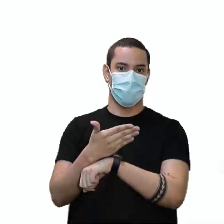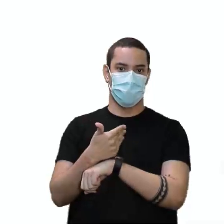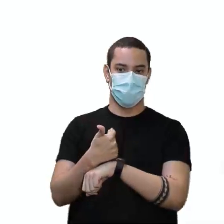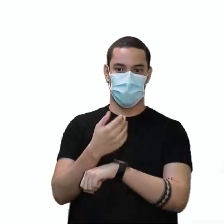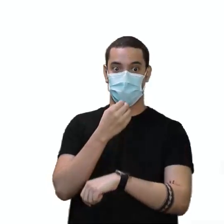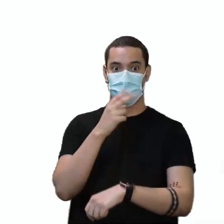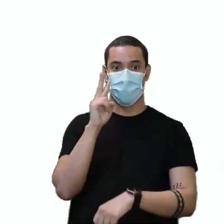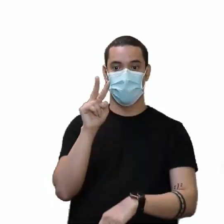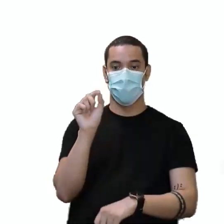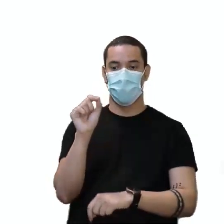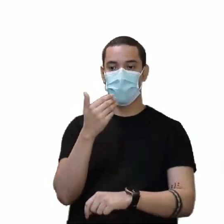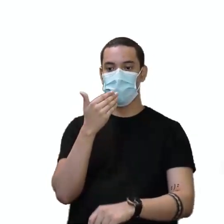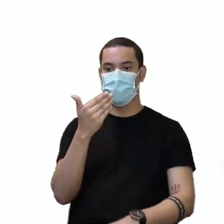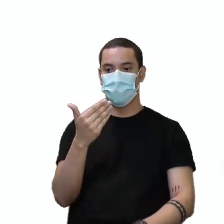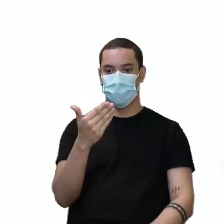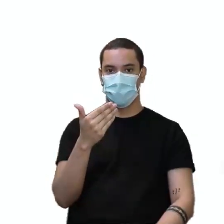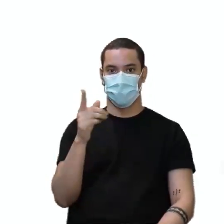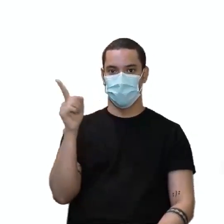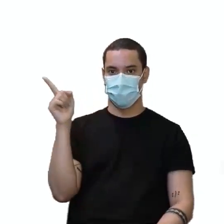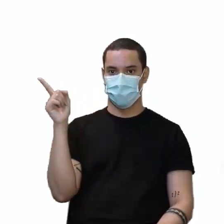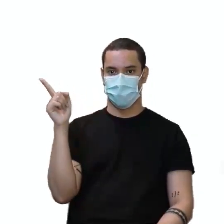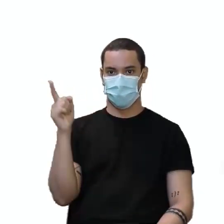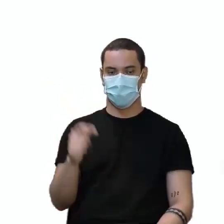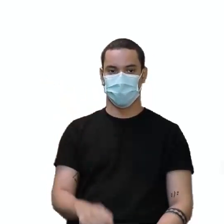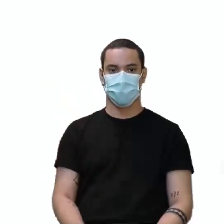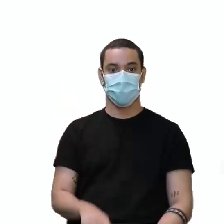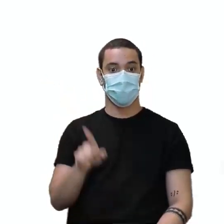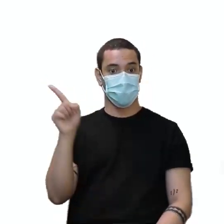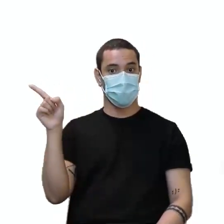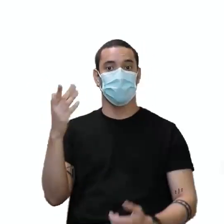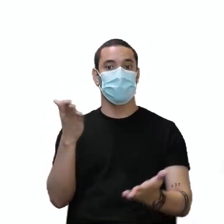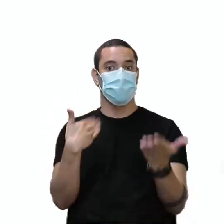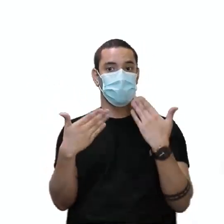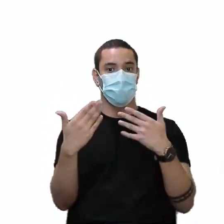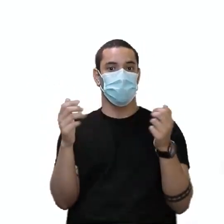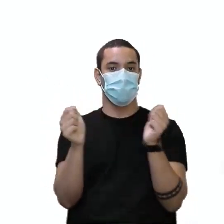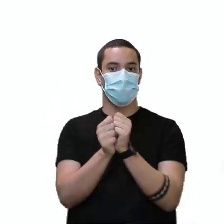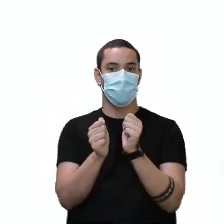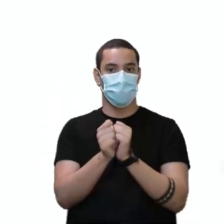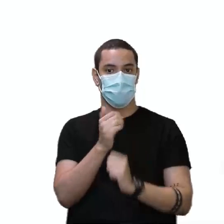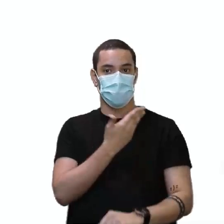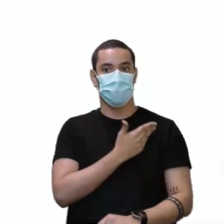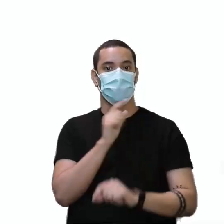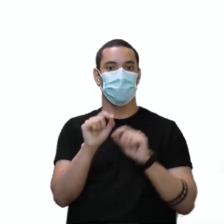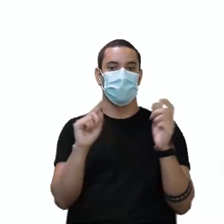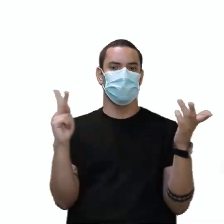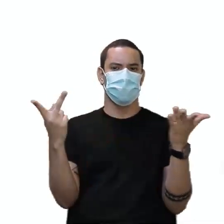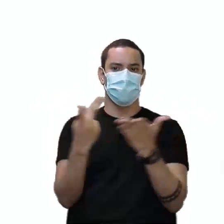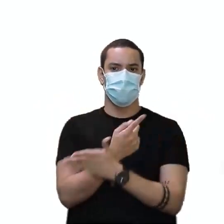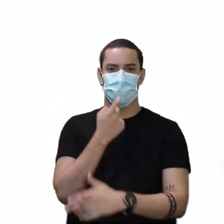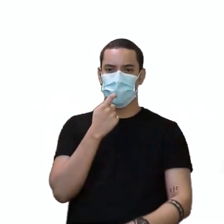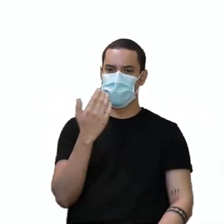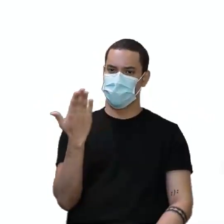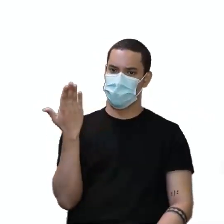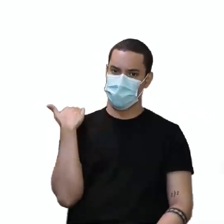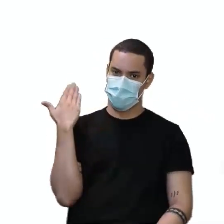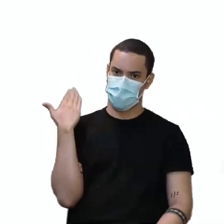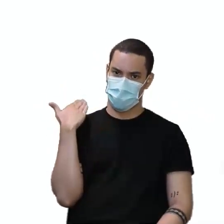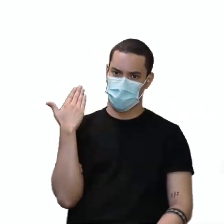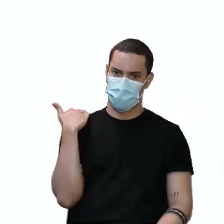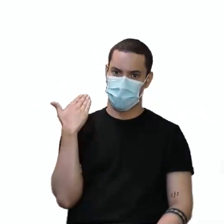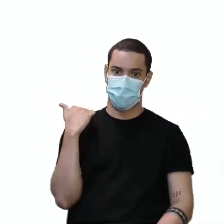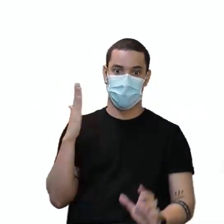É bom a gente ver o que está pedindo. No cartão, ao lado, o menino conversa com um colega sobre acontecimentos recentes